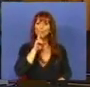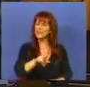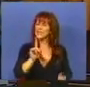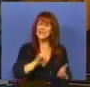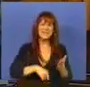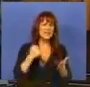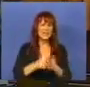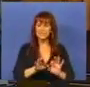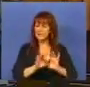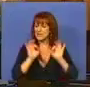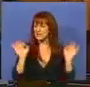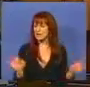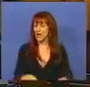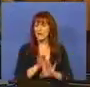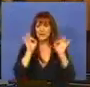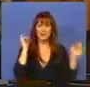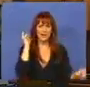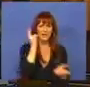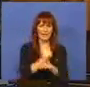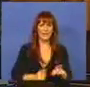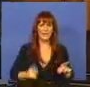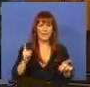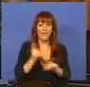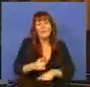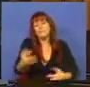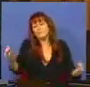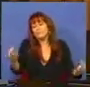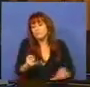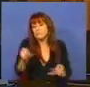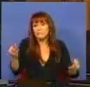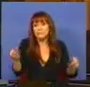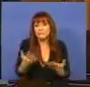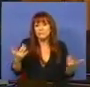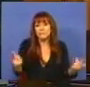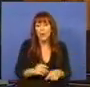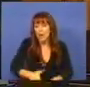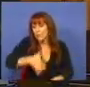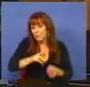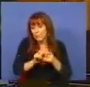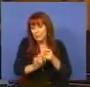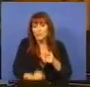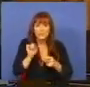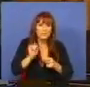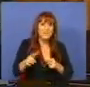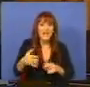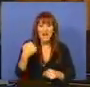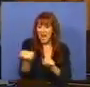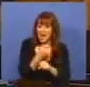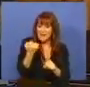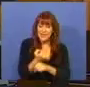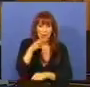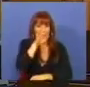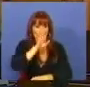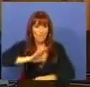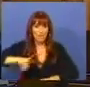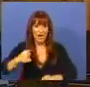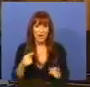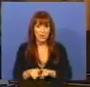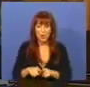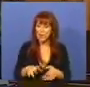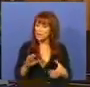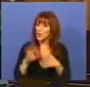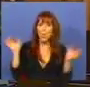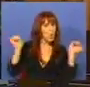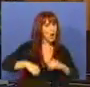sempre da mesma forma. Diz que, apesar de nas intervenções concretas, na ação prática, estarem de